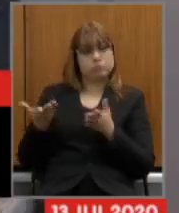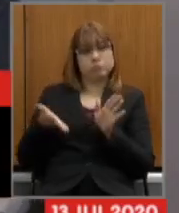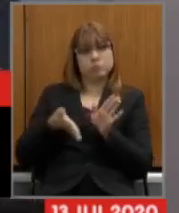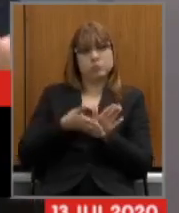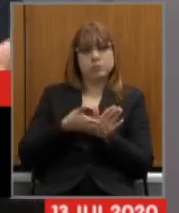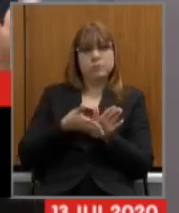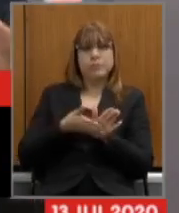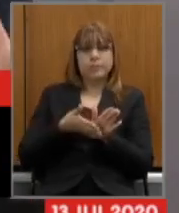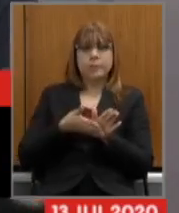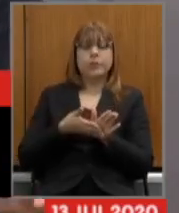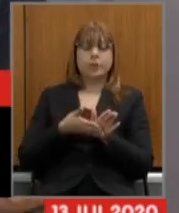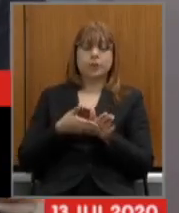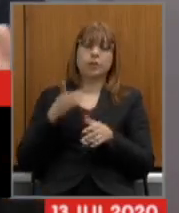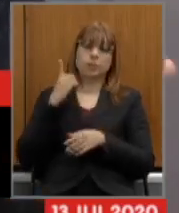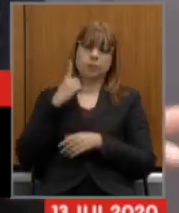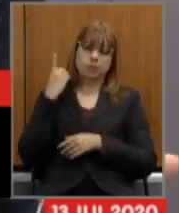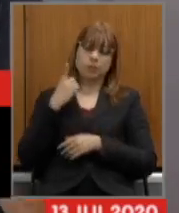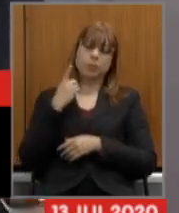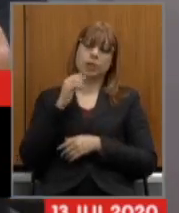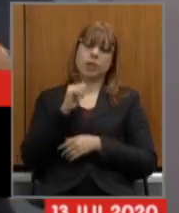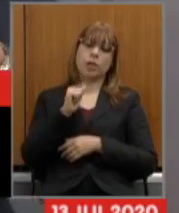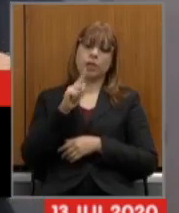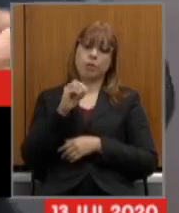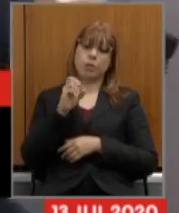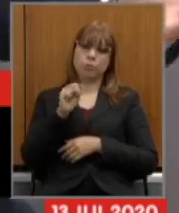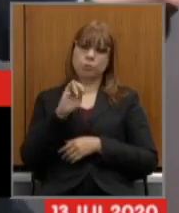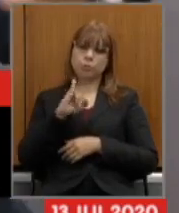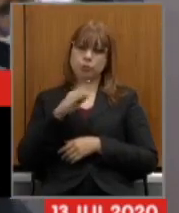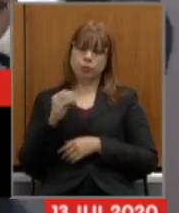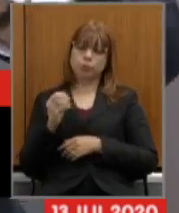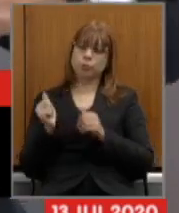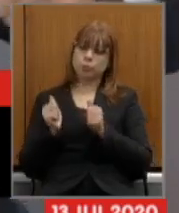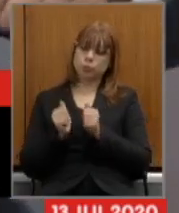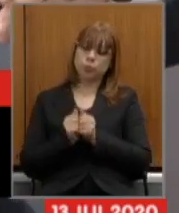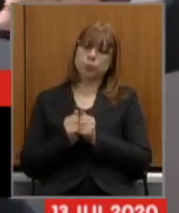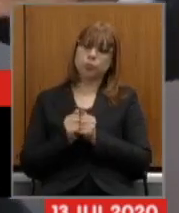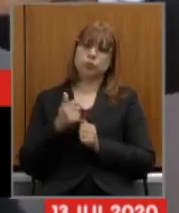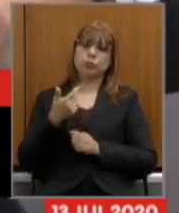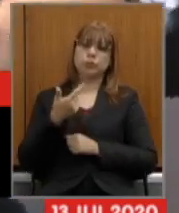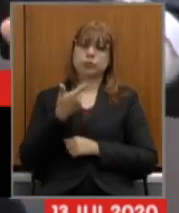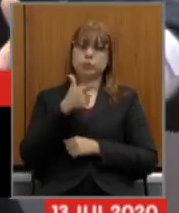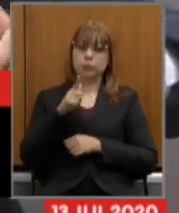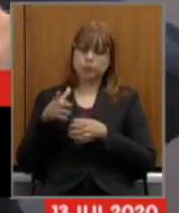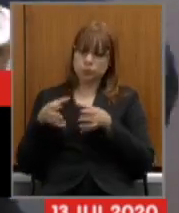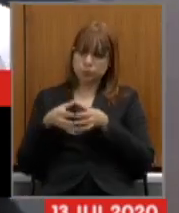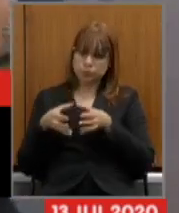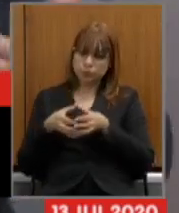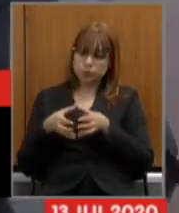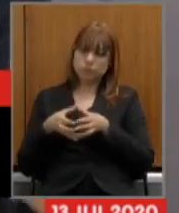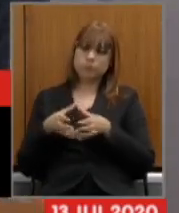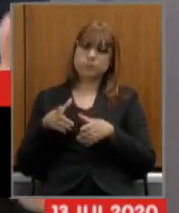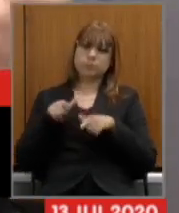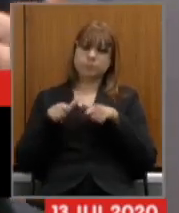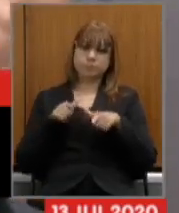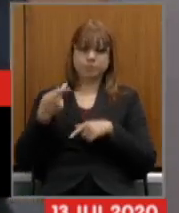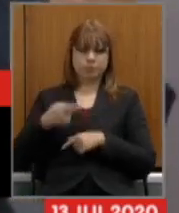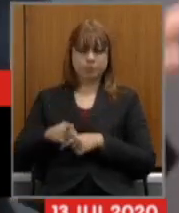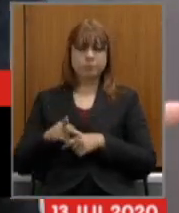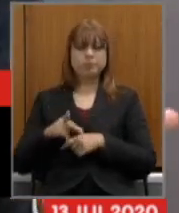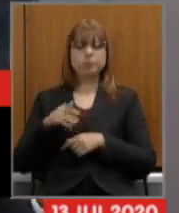o presidente deputado Agostinho Patruz da Assembleia Legislativa que junto com os demais equipe técnica da casa e líderes